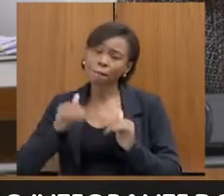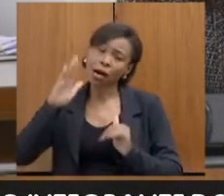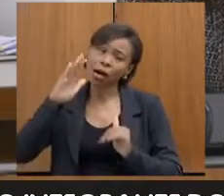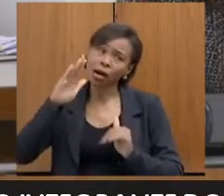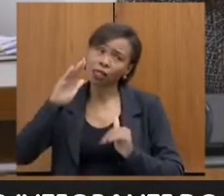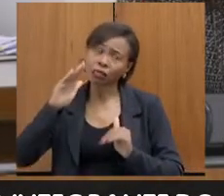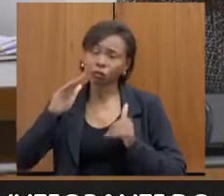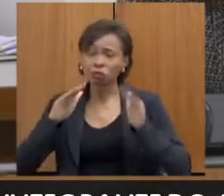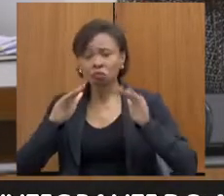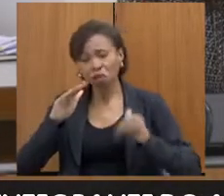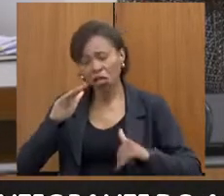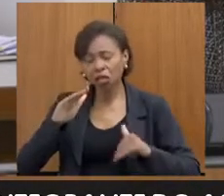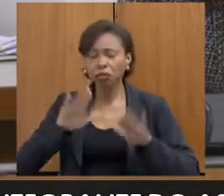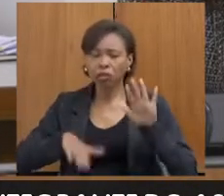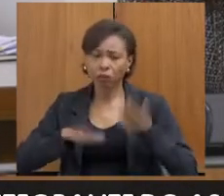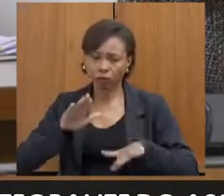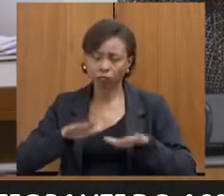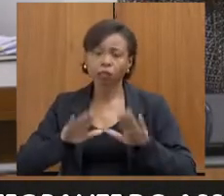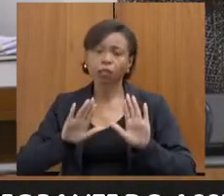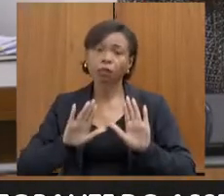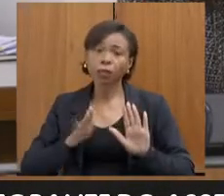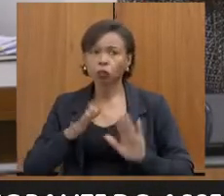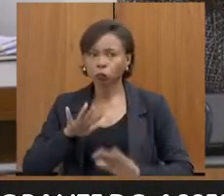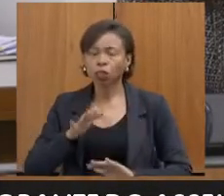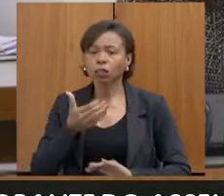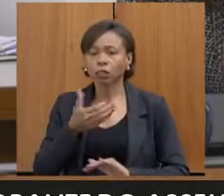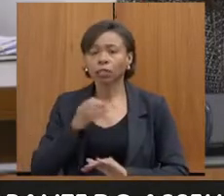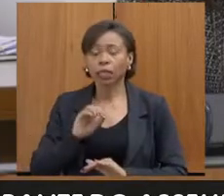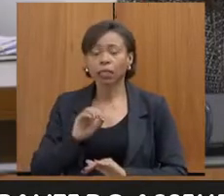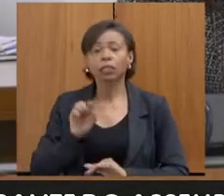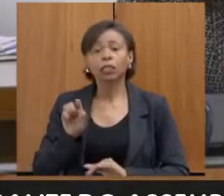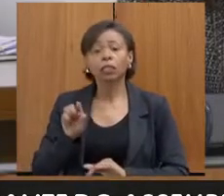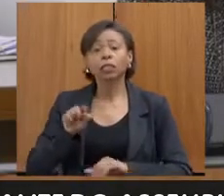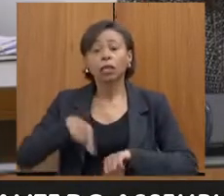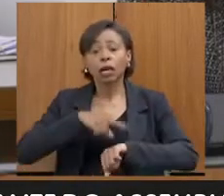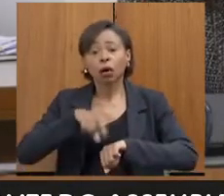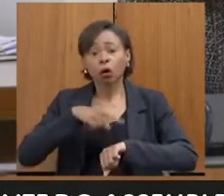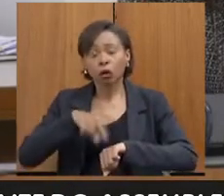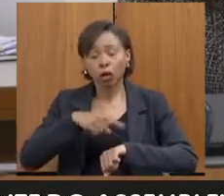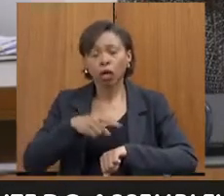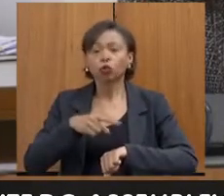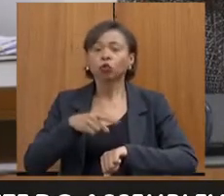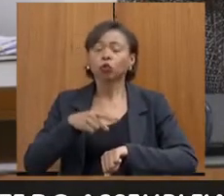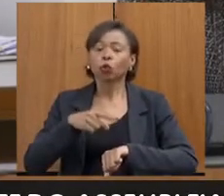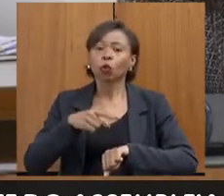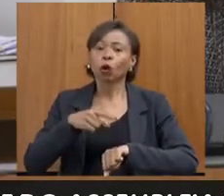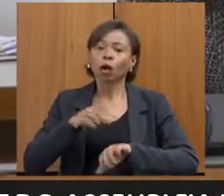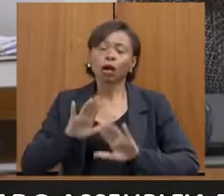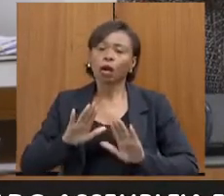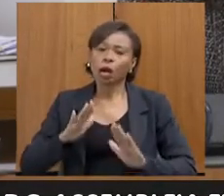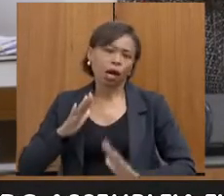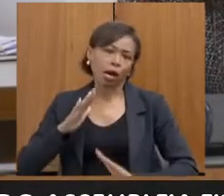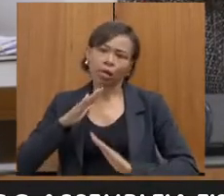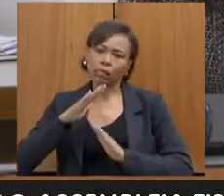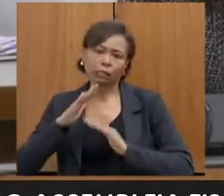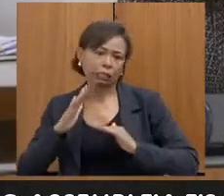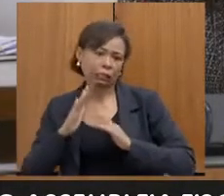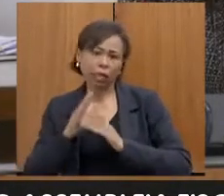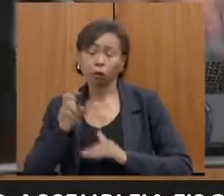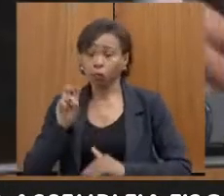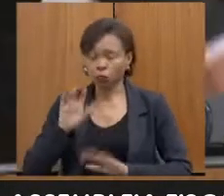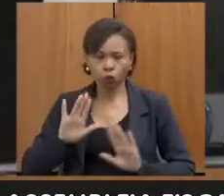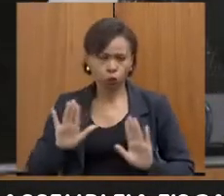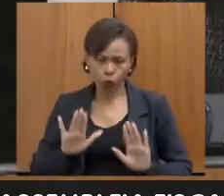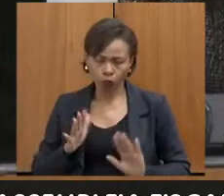média, é isso. Fora horário comercial. Nós trabalhamos lá só em horário comercial. Hoje a gente não trabalha com flagrante, todos os flagrantes, até